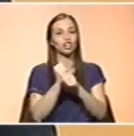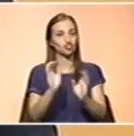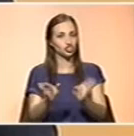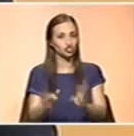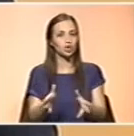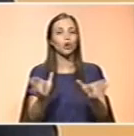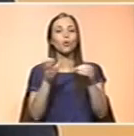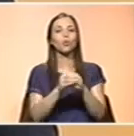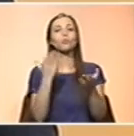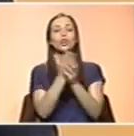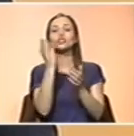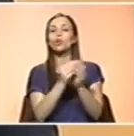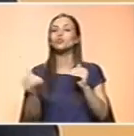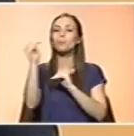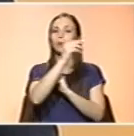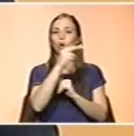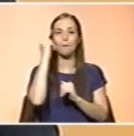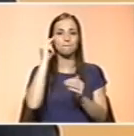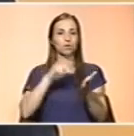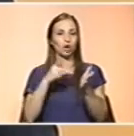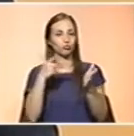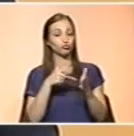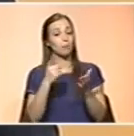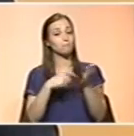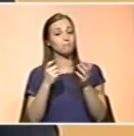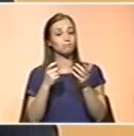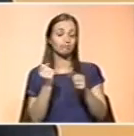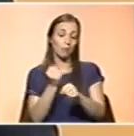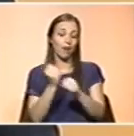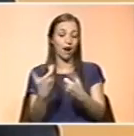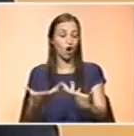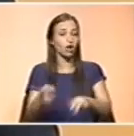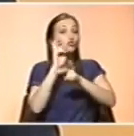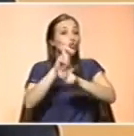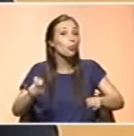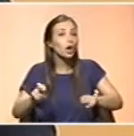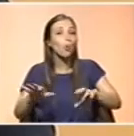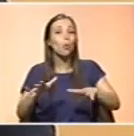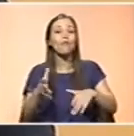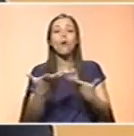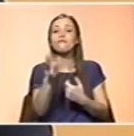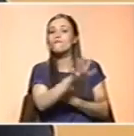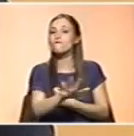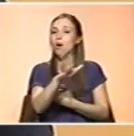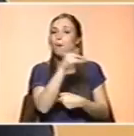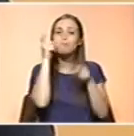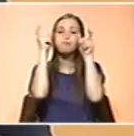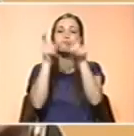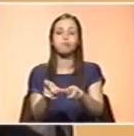grupo na Escola Superior de Biotecnologia está precisamente a trabalhar, a descobrir quais os mecanismos que controlam